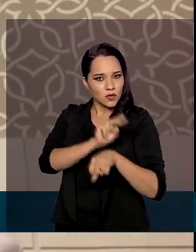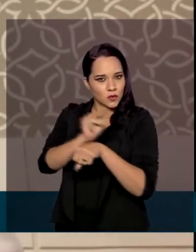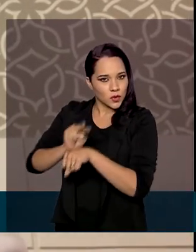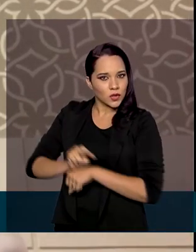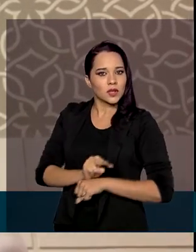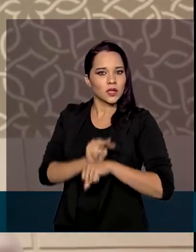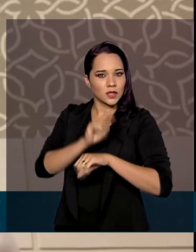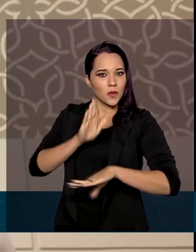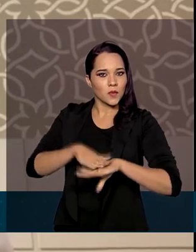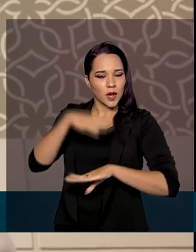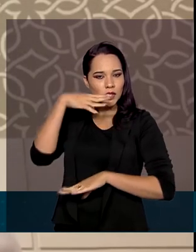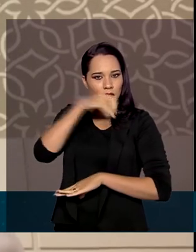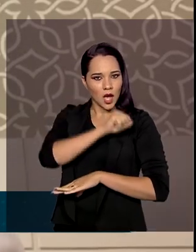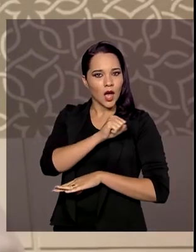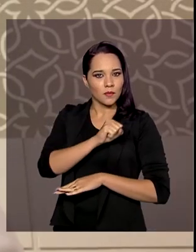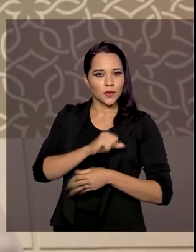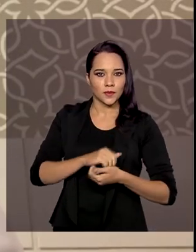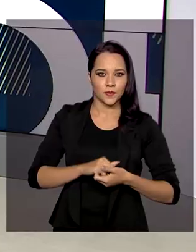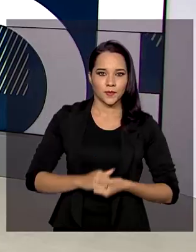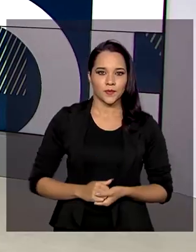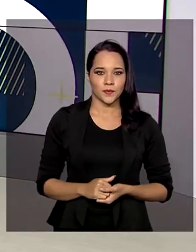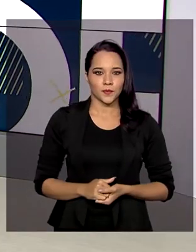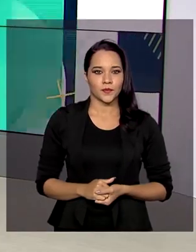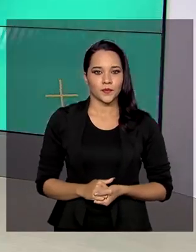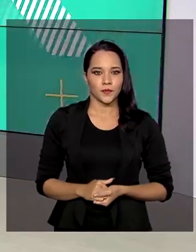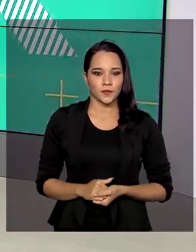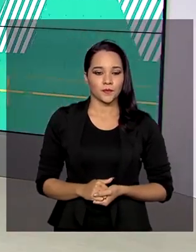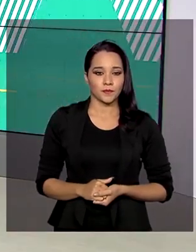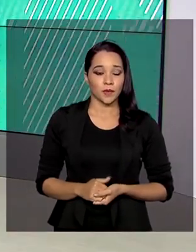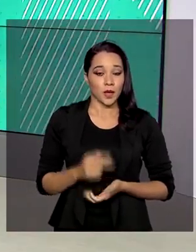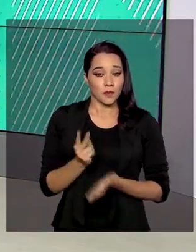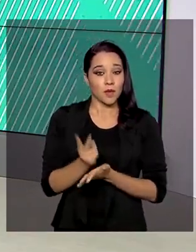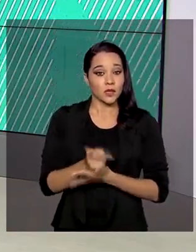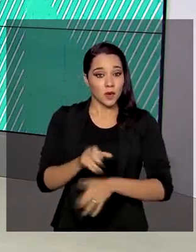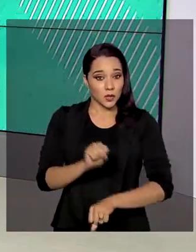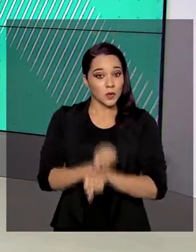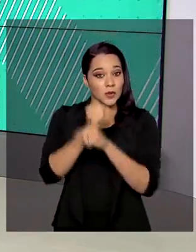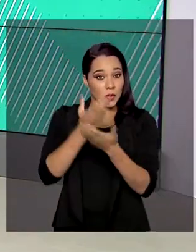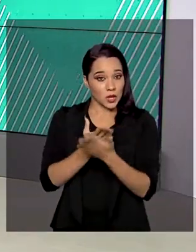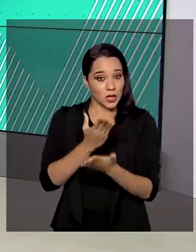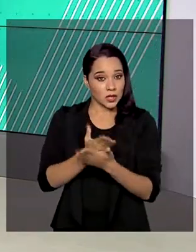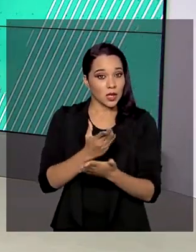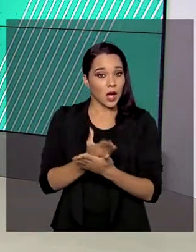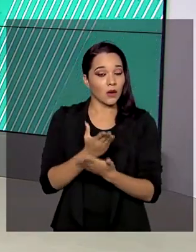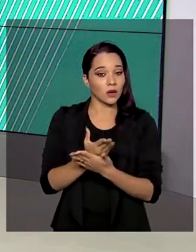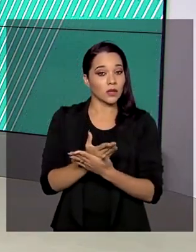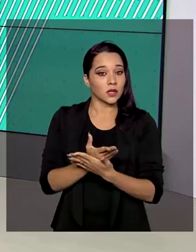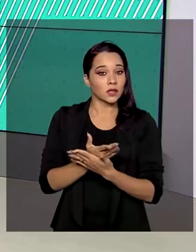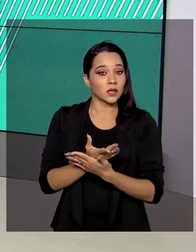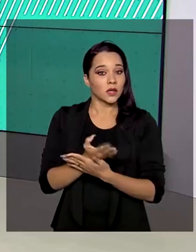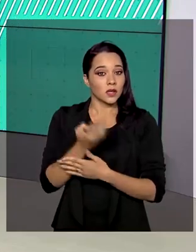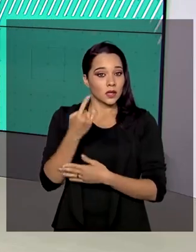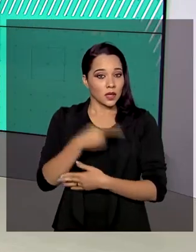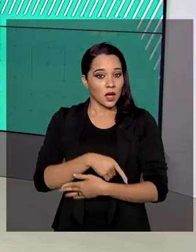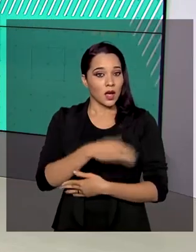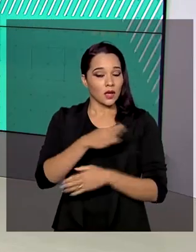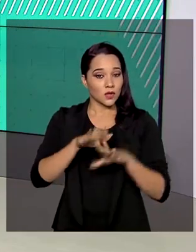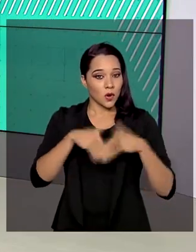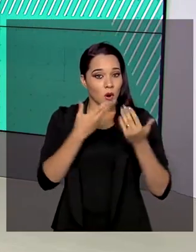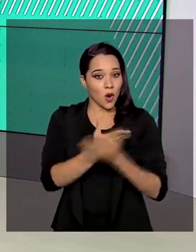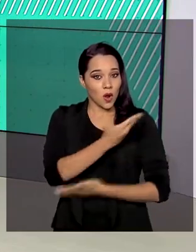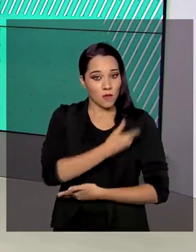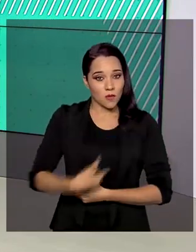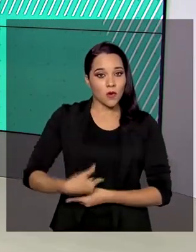tomadas de maneira mais rápida e mais ágil. Mesmo com a suspensão das aulas na rede pública por conta da